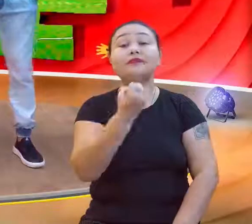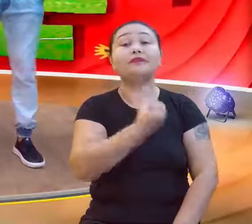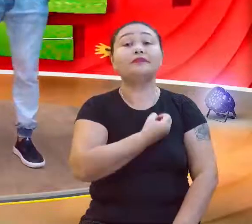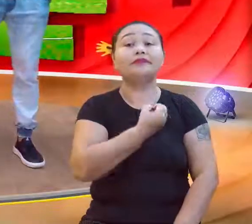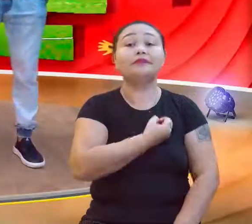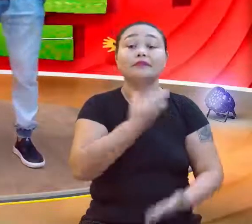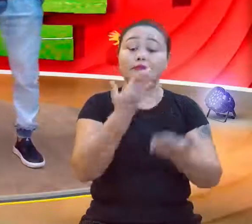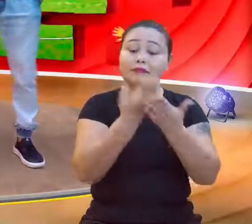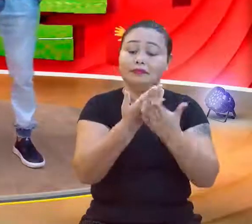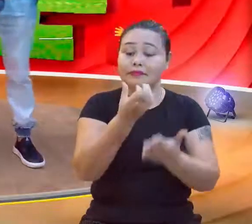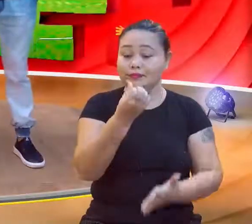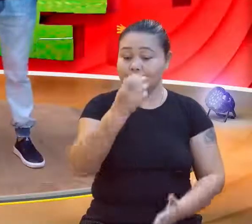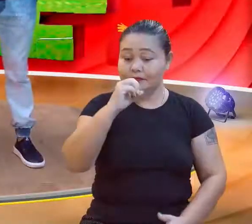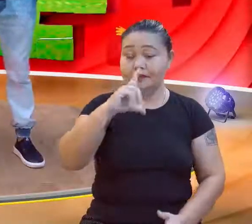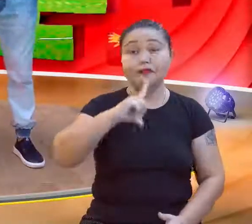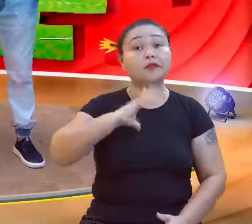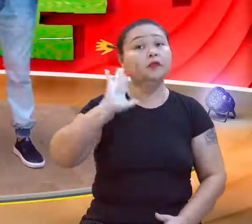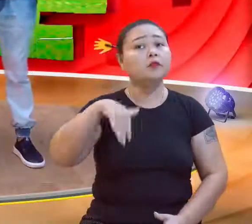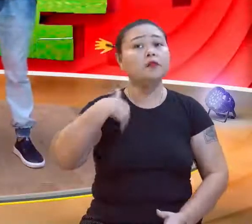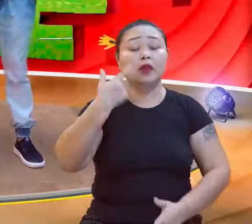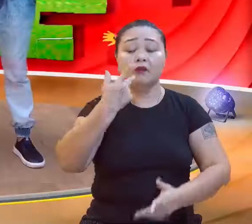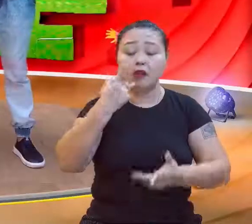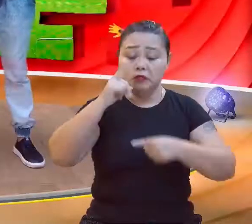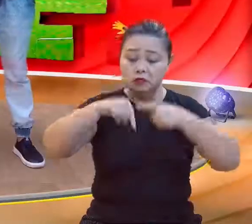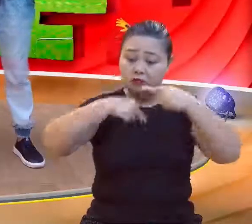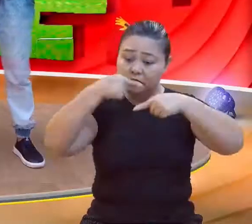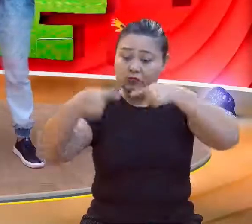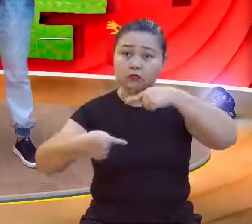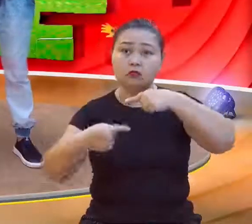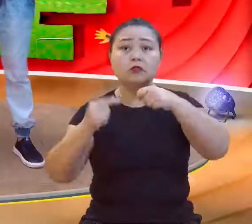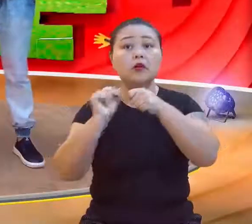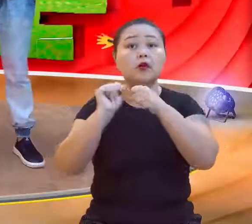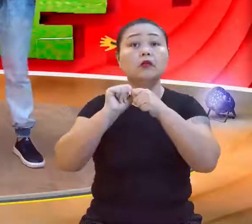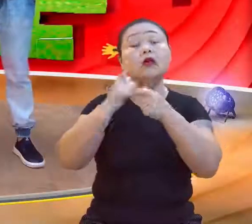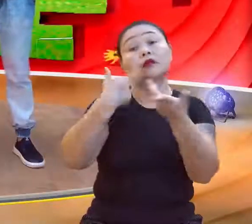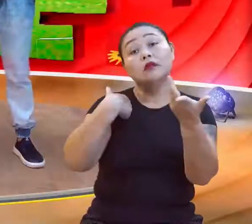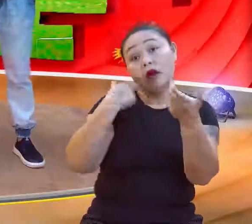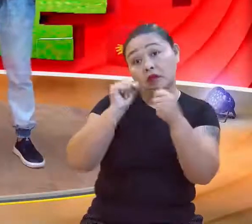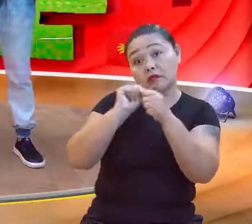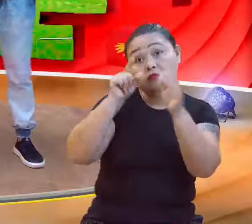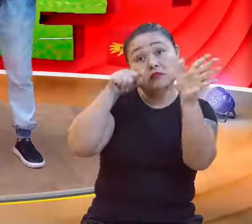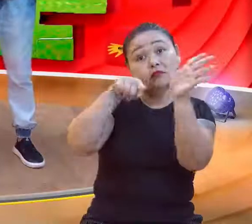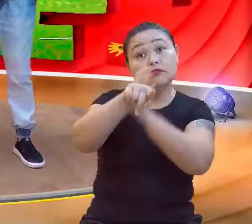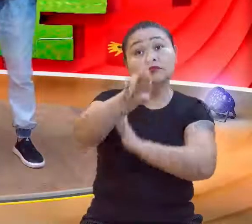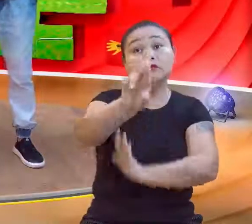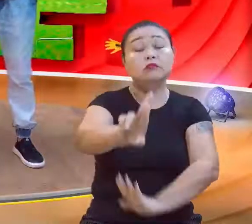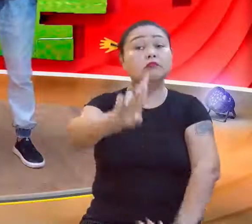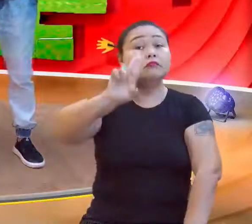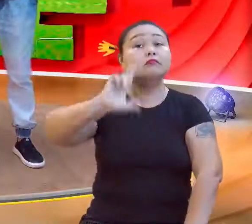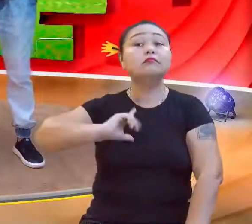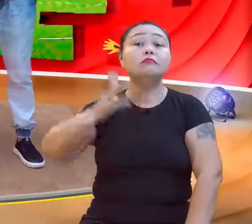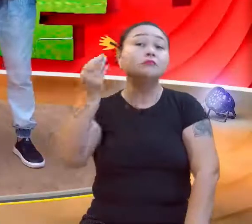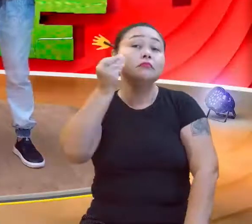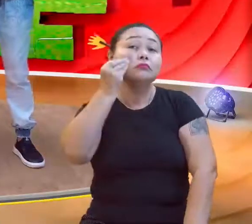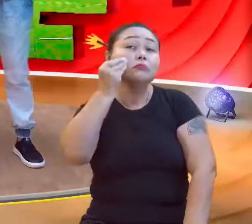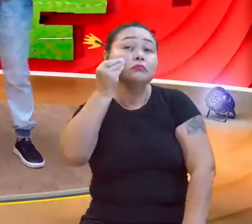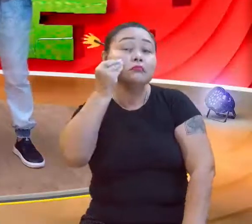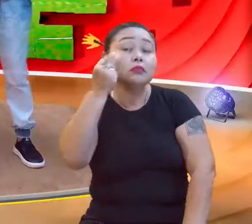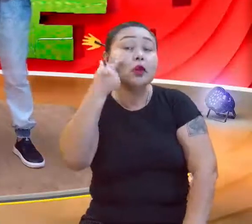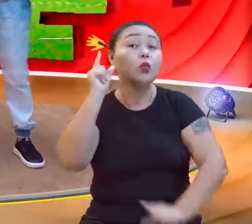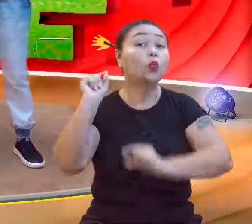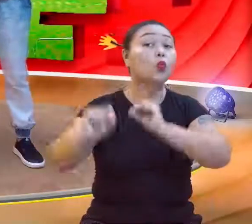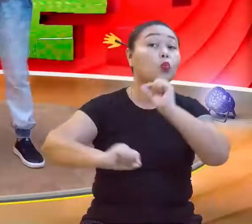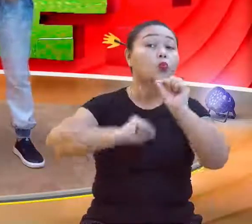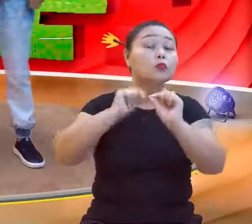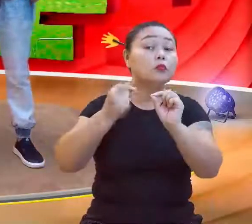continua falando de sequências. Claro, vamos fazer um quiz, porque a gente precisa ver se você aprendeu a aula anterior. E